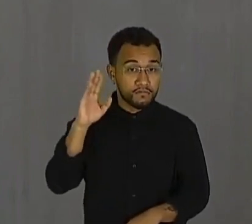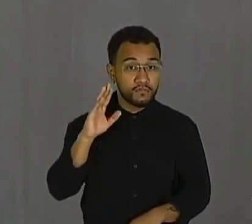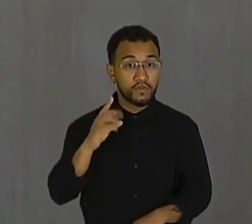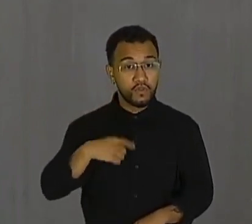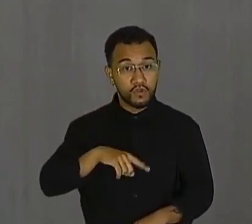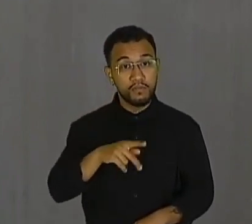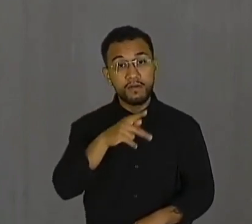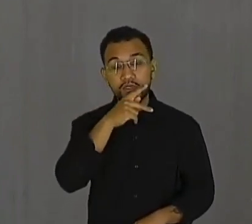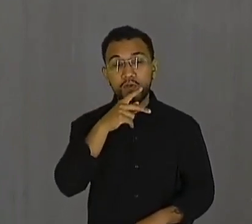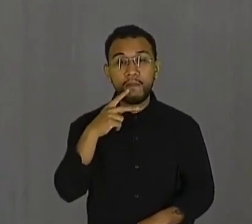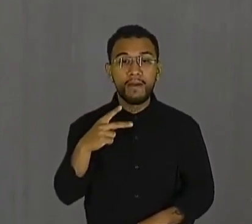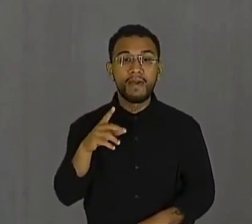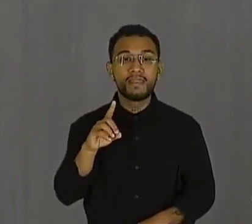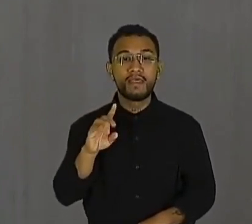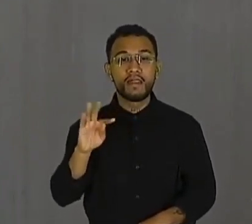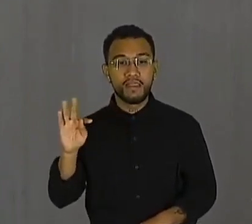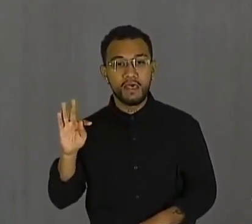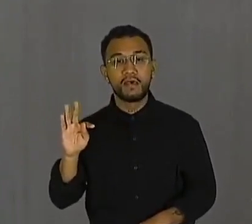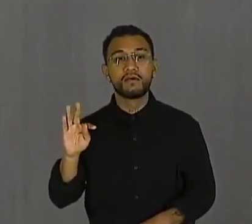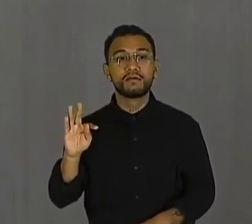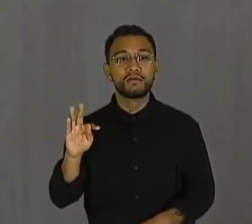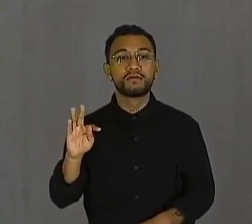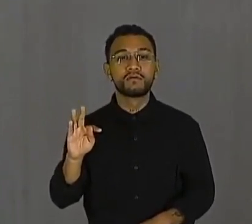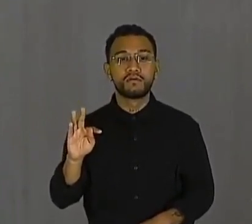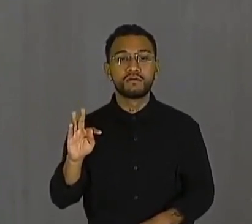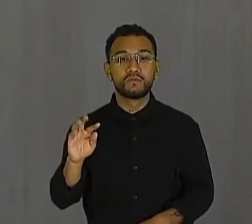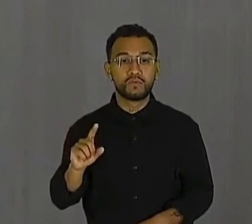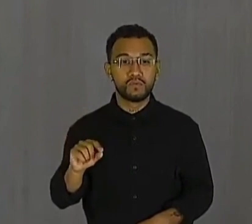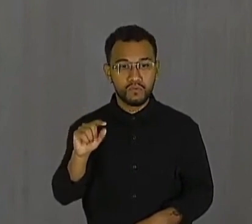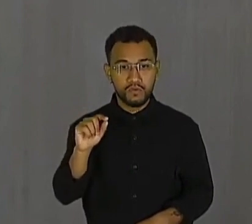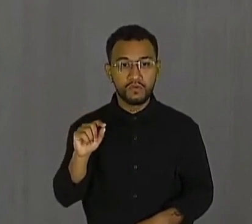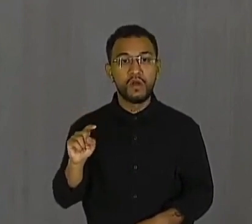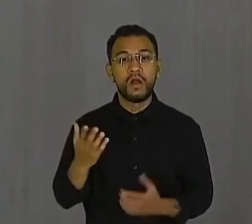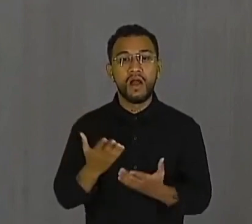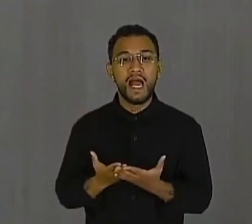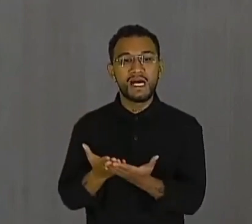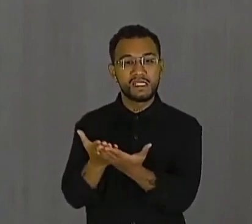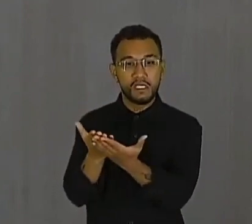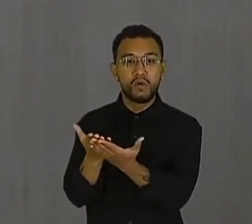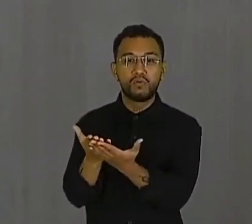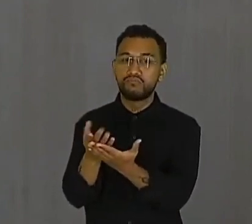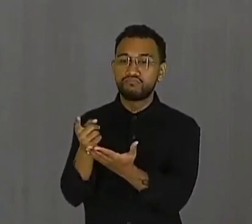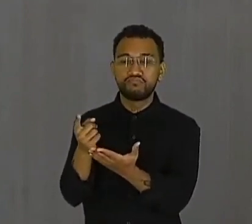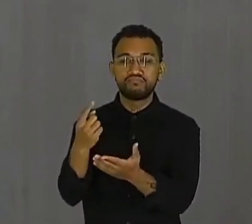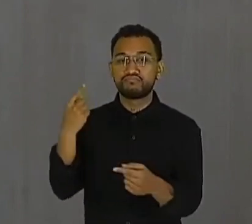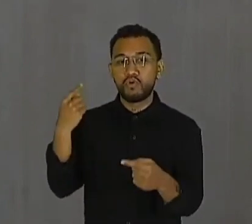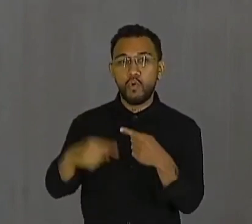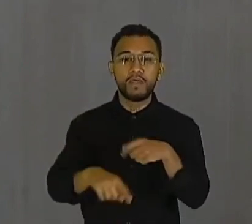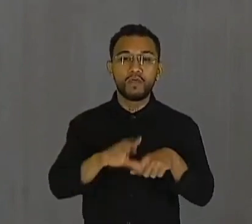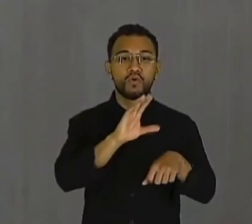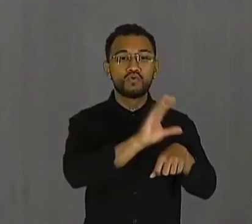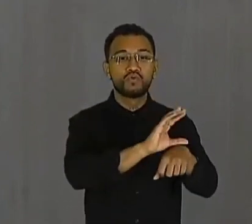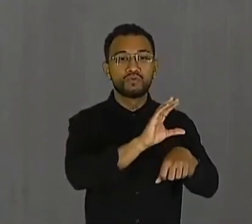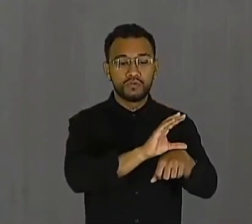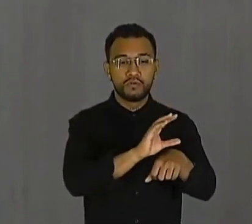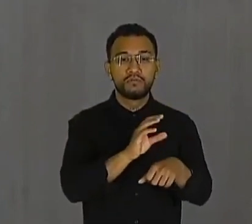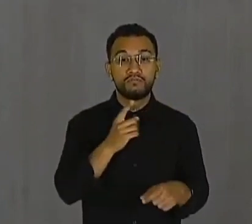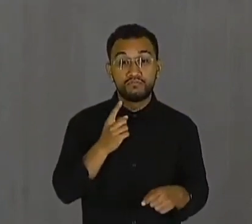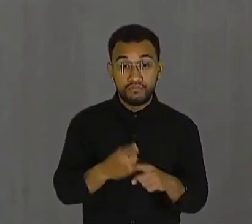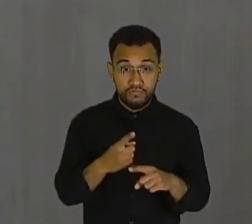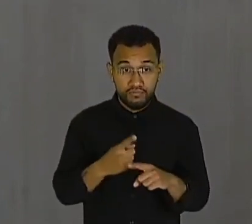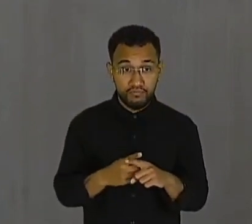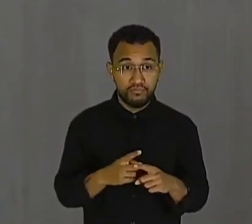partido, PDT, ingressou com a ação de inconstitucionalidade, porque veio para esta casa